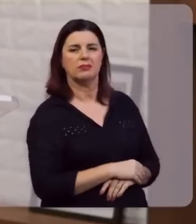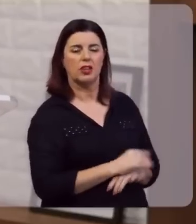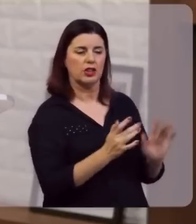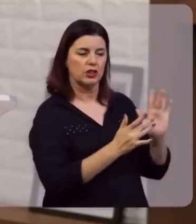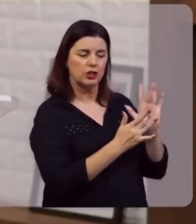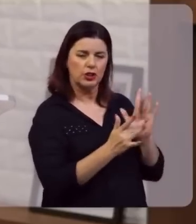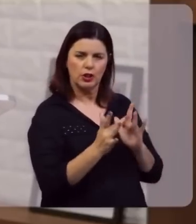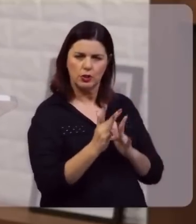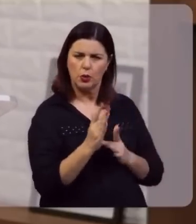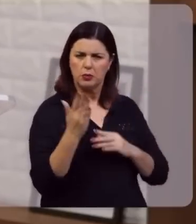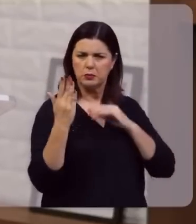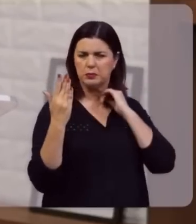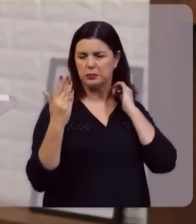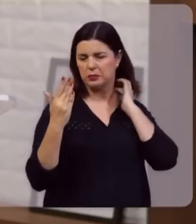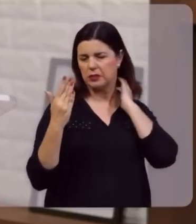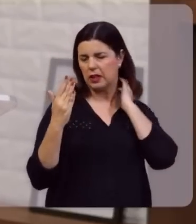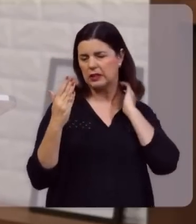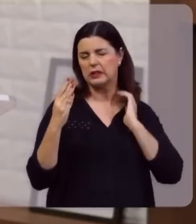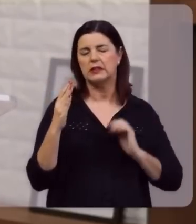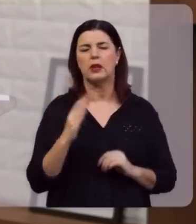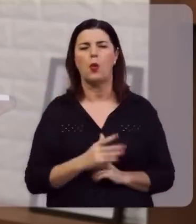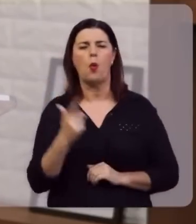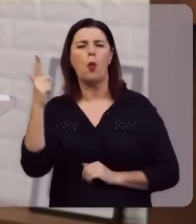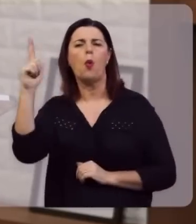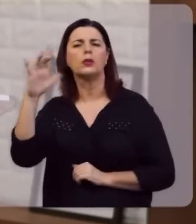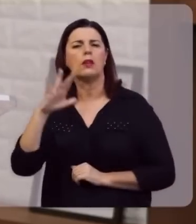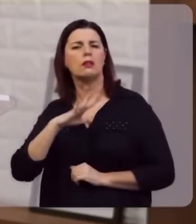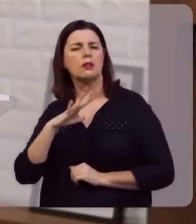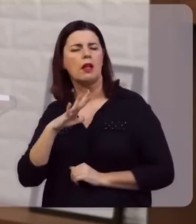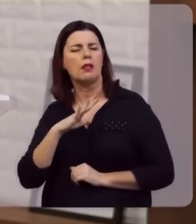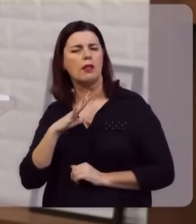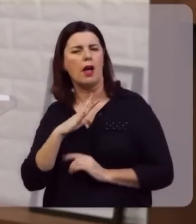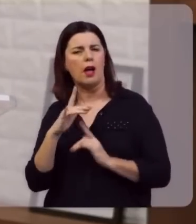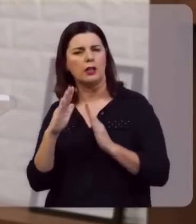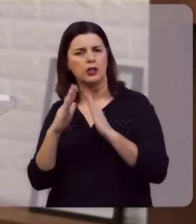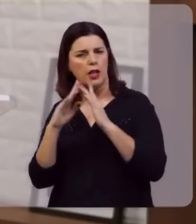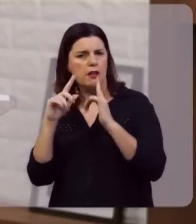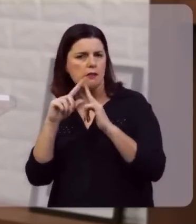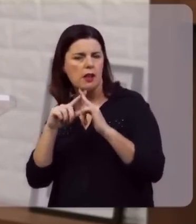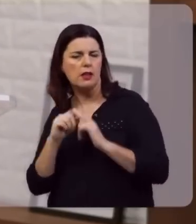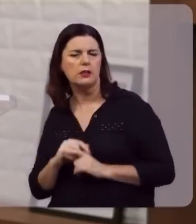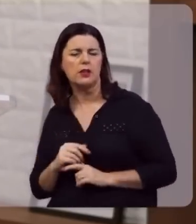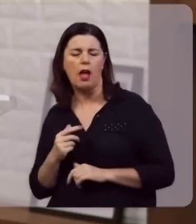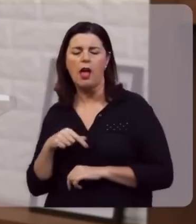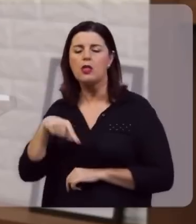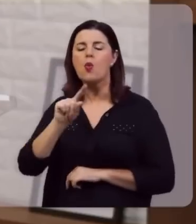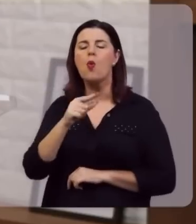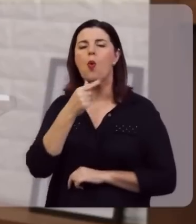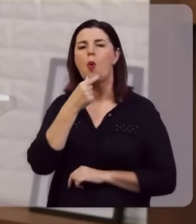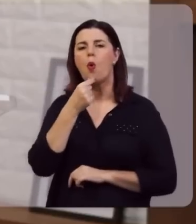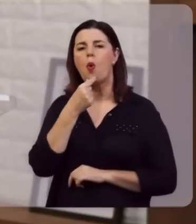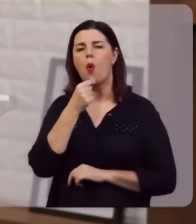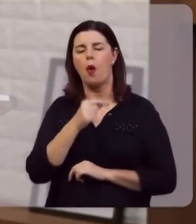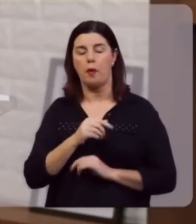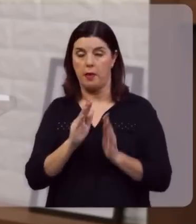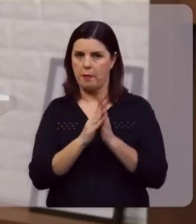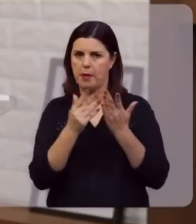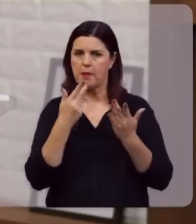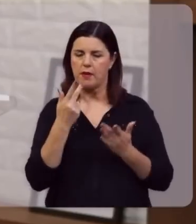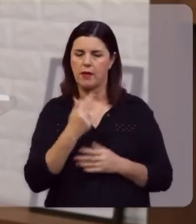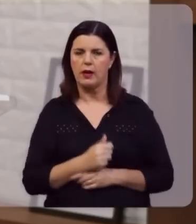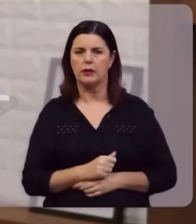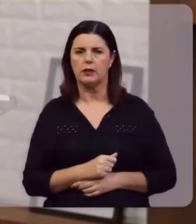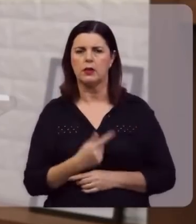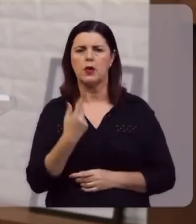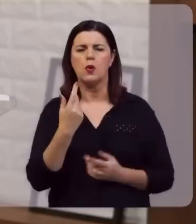Jesus certa feita, lá em Cafarnaum, estava dentro da sinagoga, e entrou um homem, diz a Bíblia,